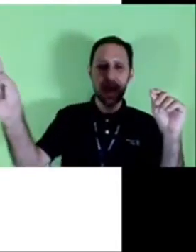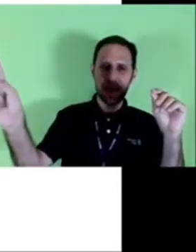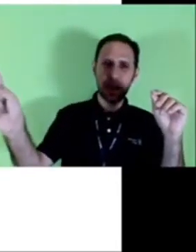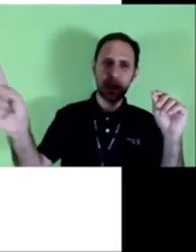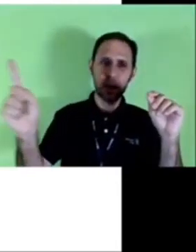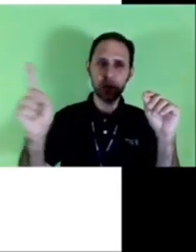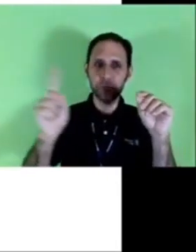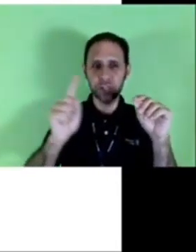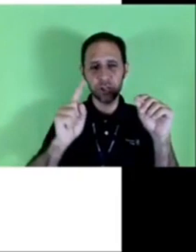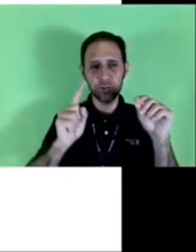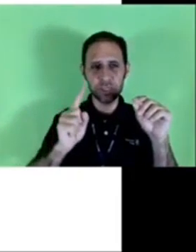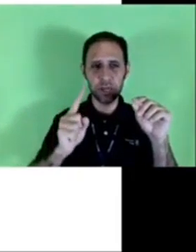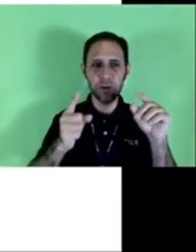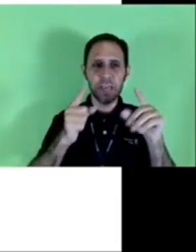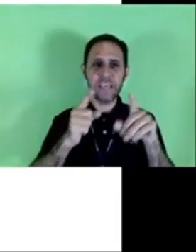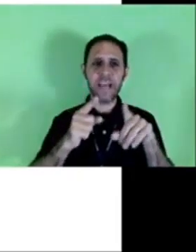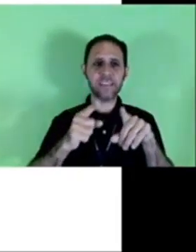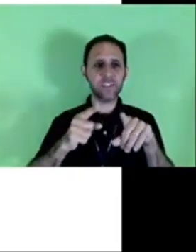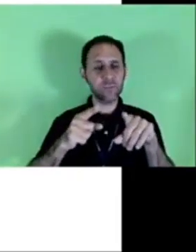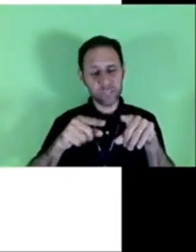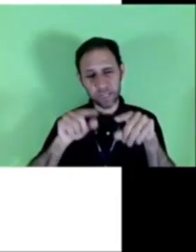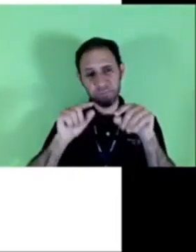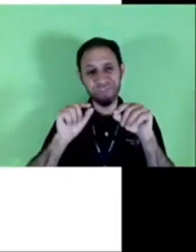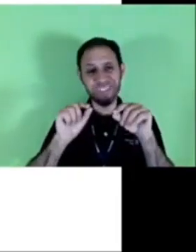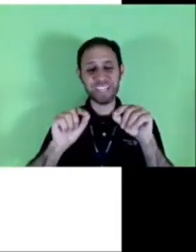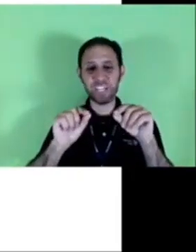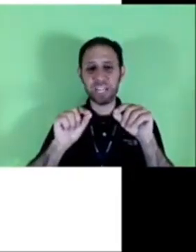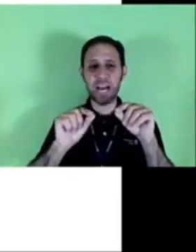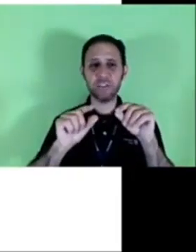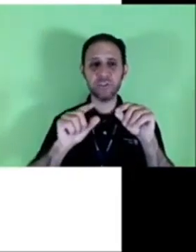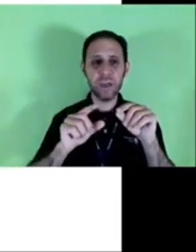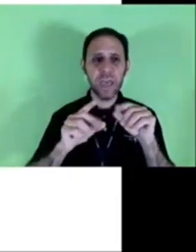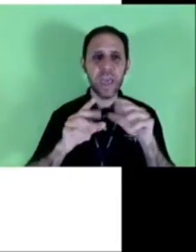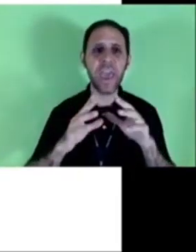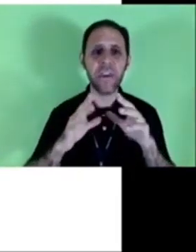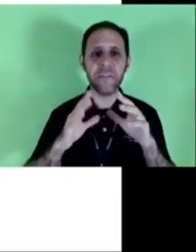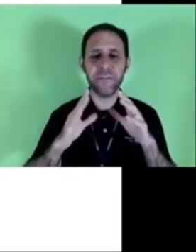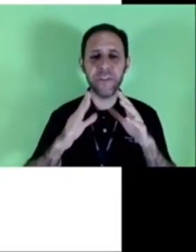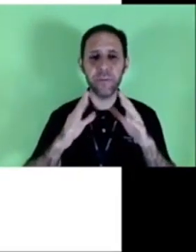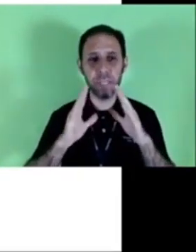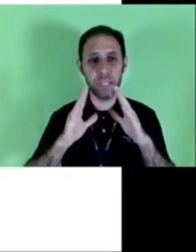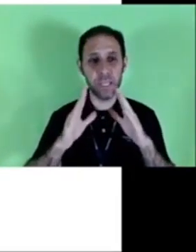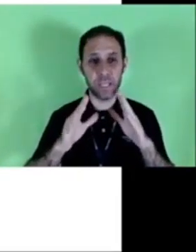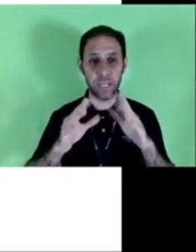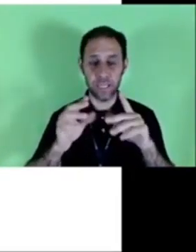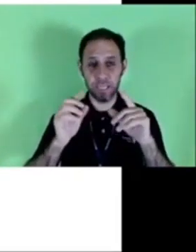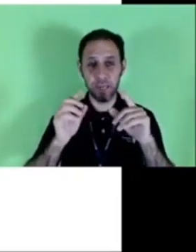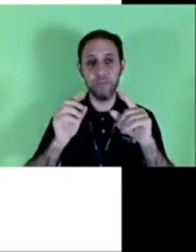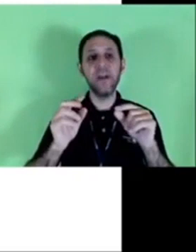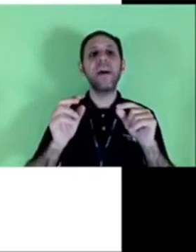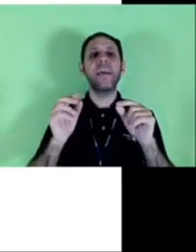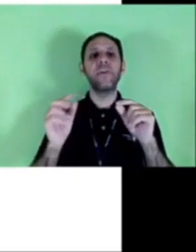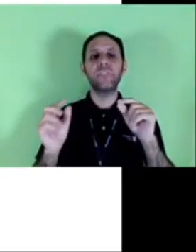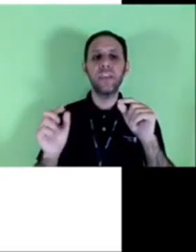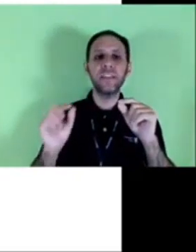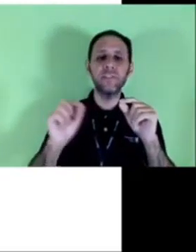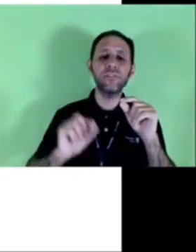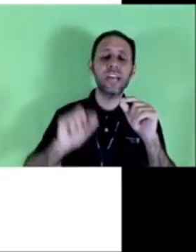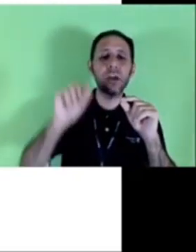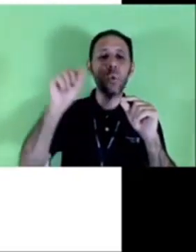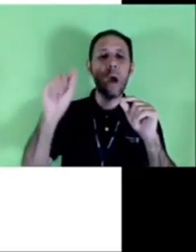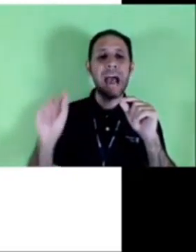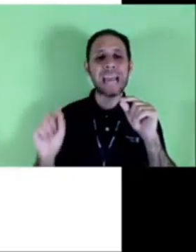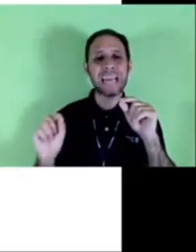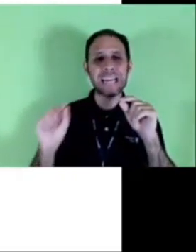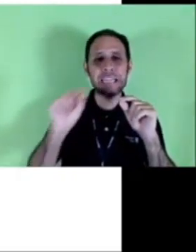a alguma instituição e essa instituição neste caso é feminina então eu tenho que